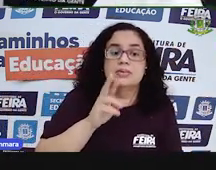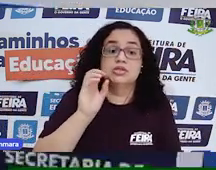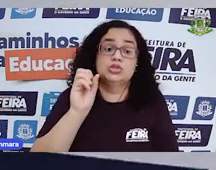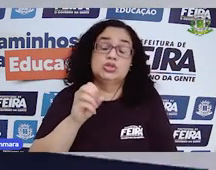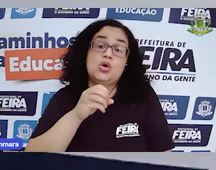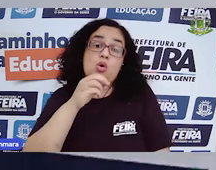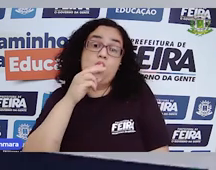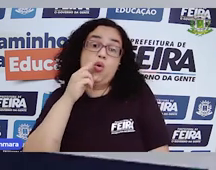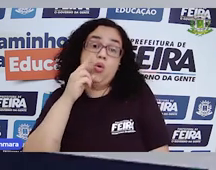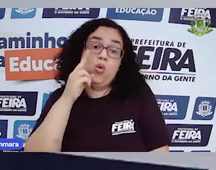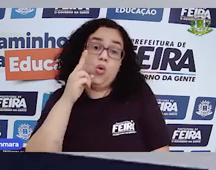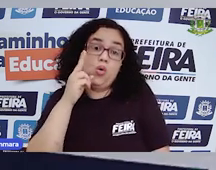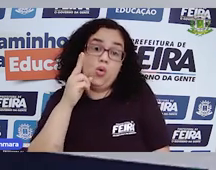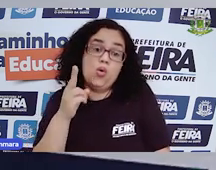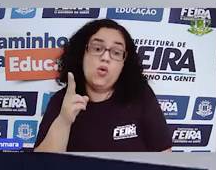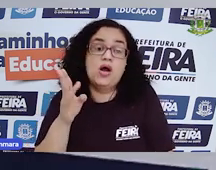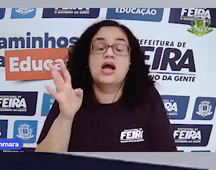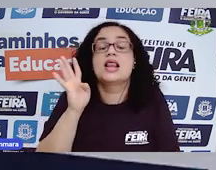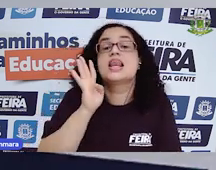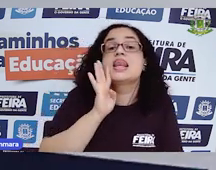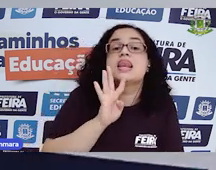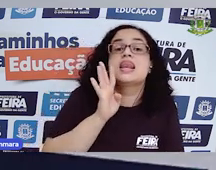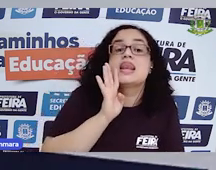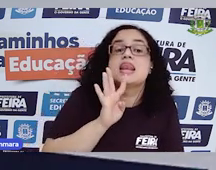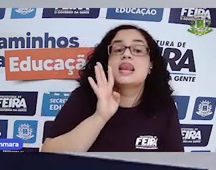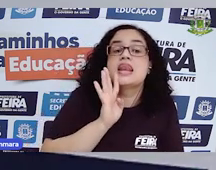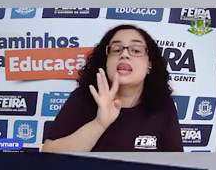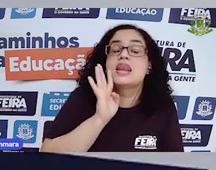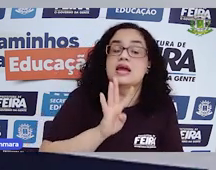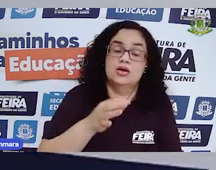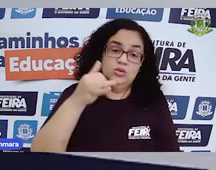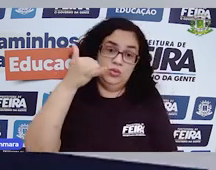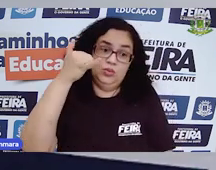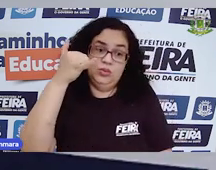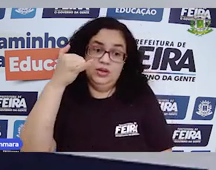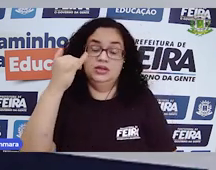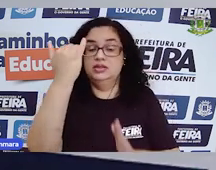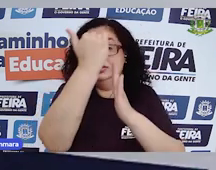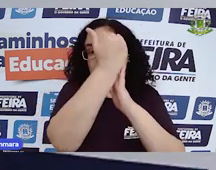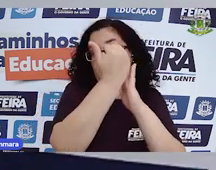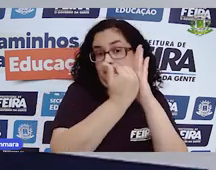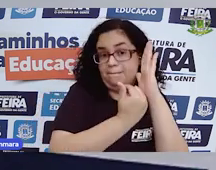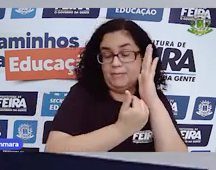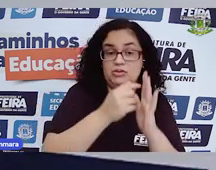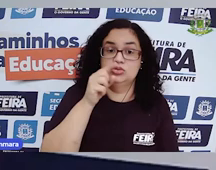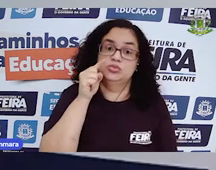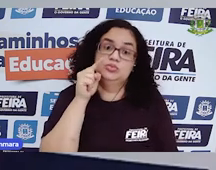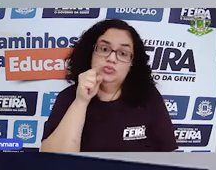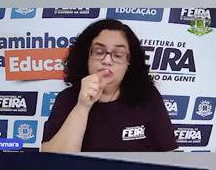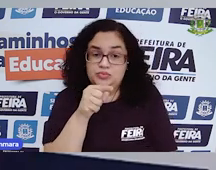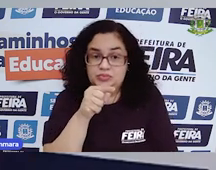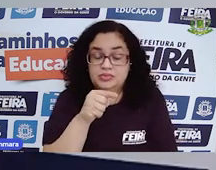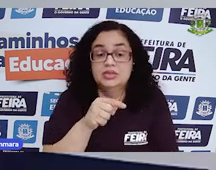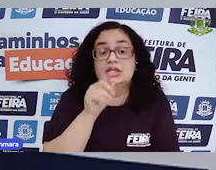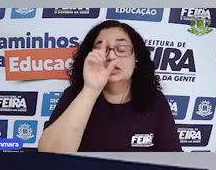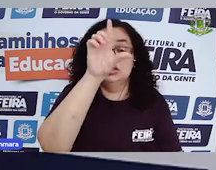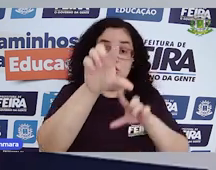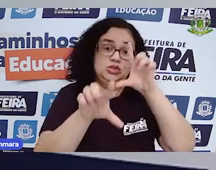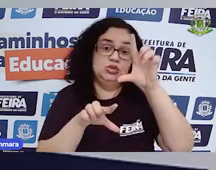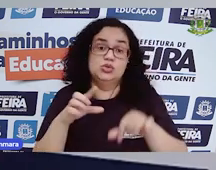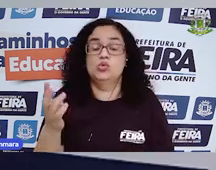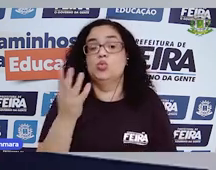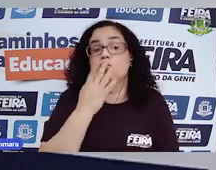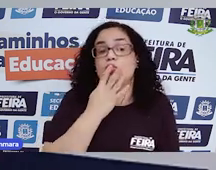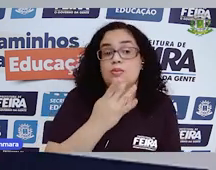ou tem uma ferramenta bacana aqui, nessa canetinha aqui embaixo, quando a gente clica, a gente escolhe uma cor